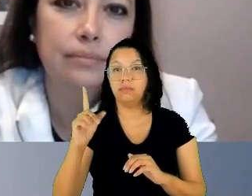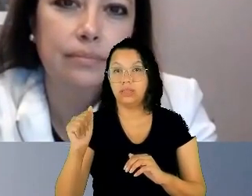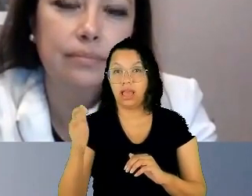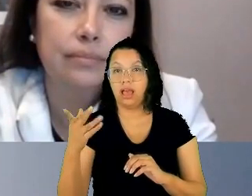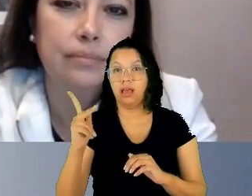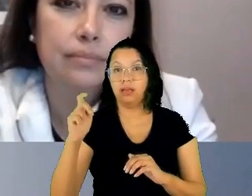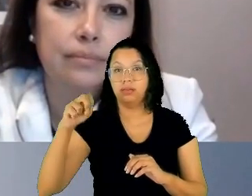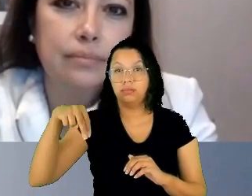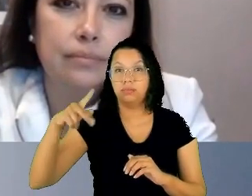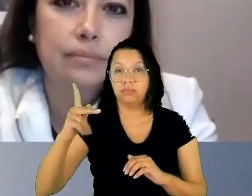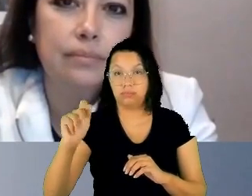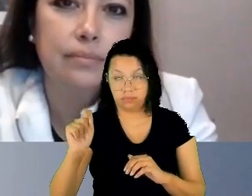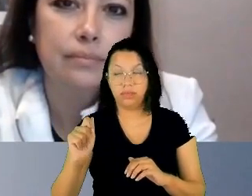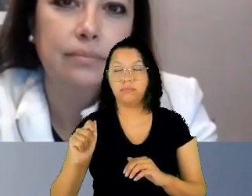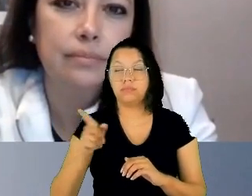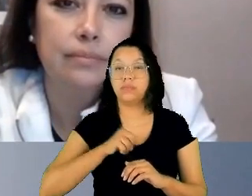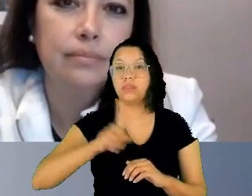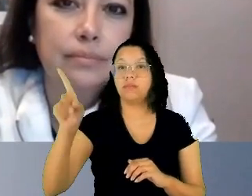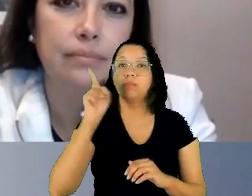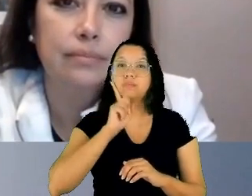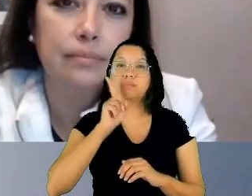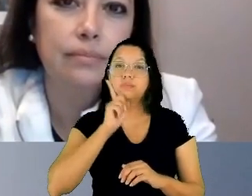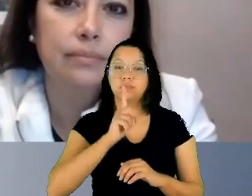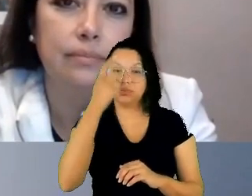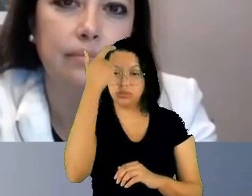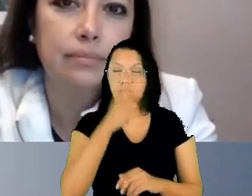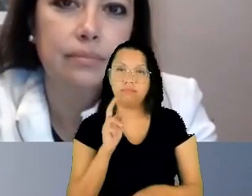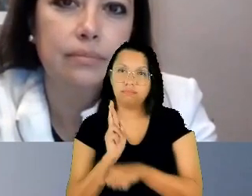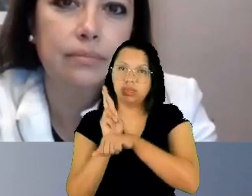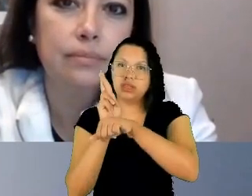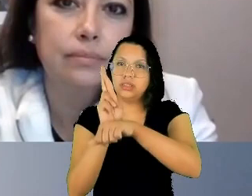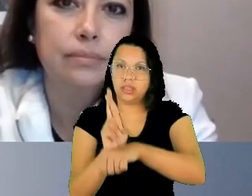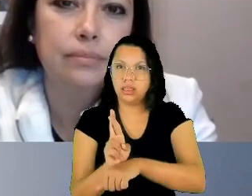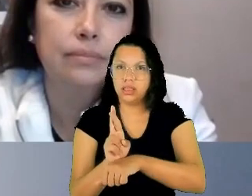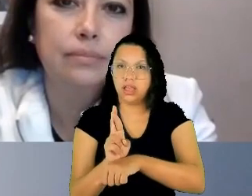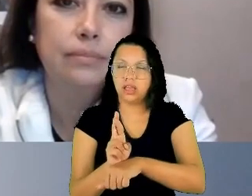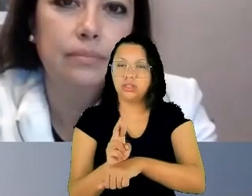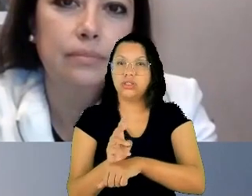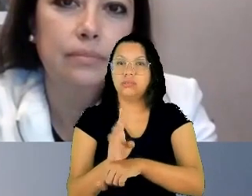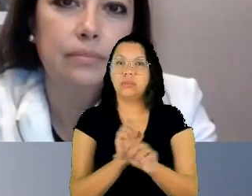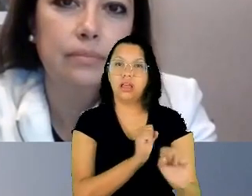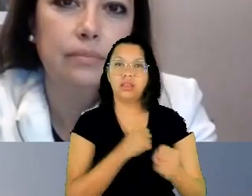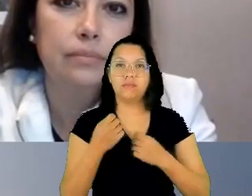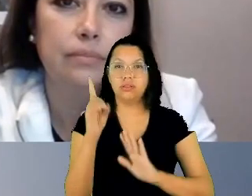Comitê Latino-Americano do Caribe para a Defesa de Direito das Mulheres, em 2002, há 18 anos atrás,